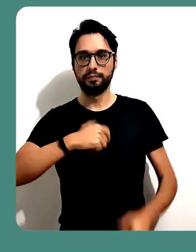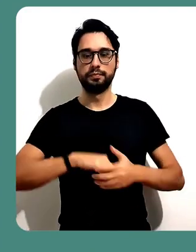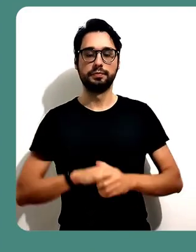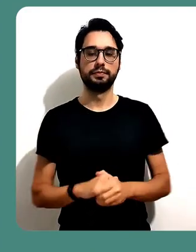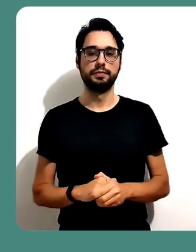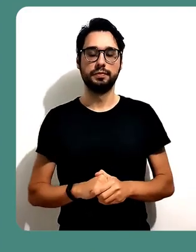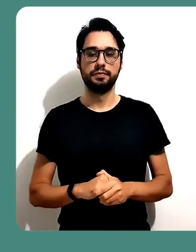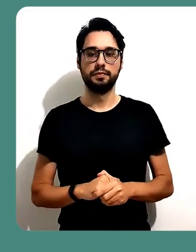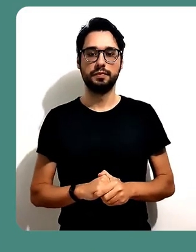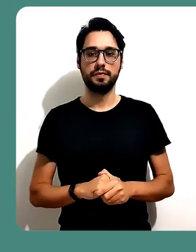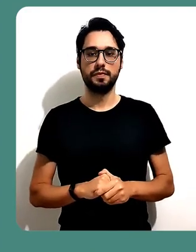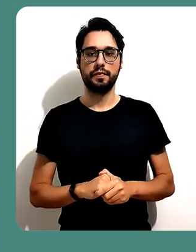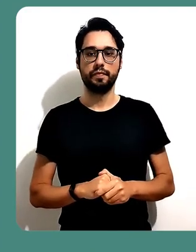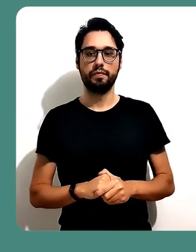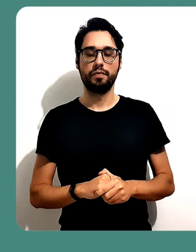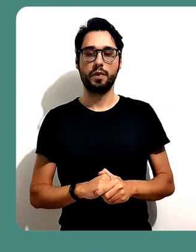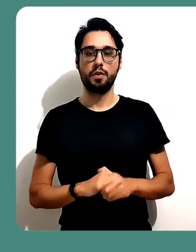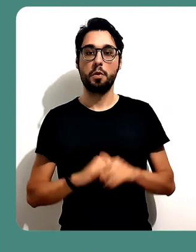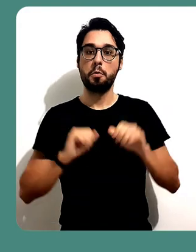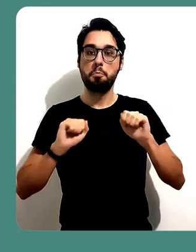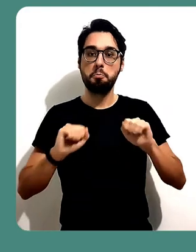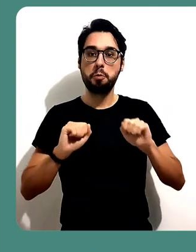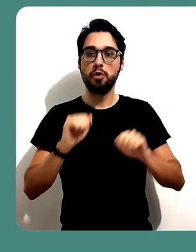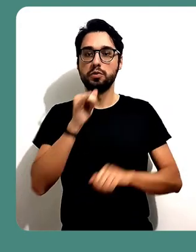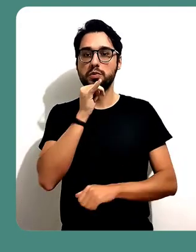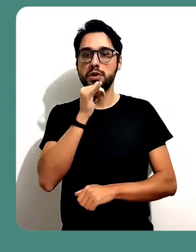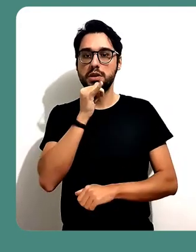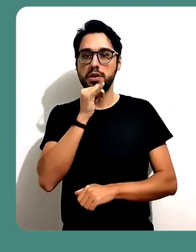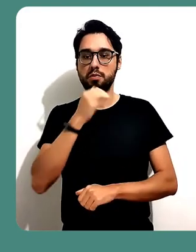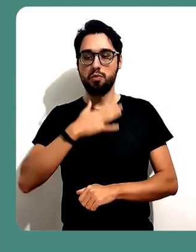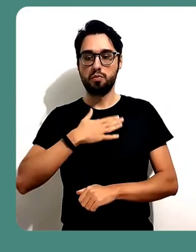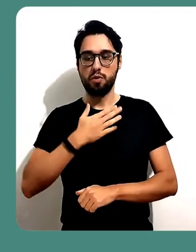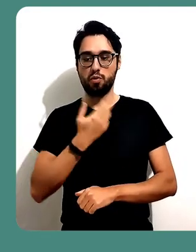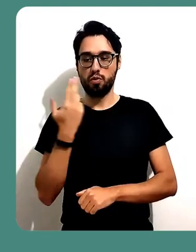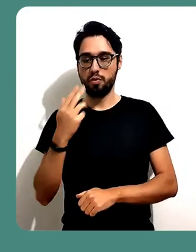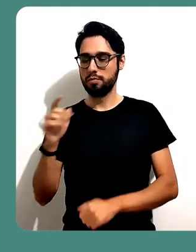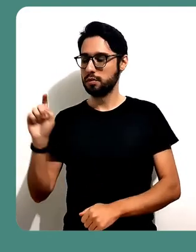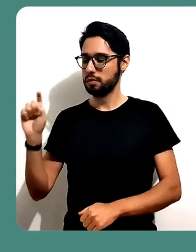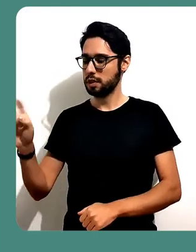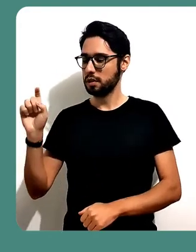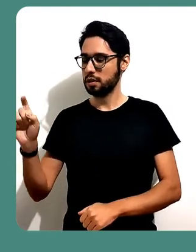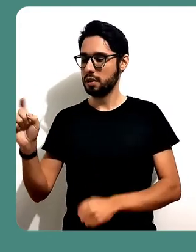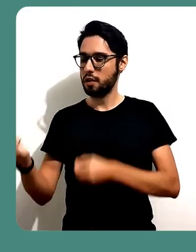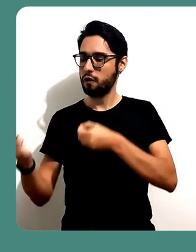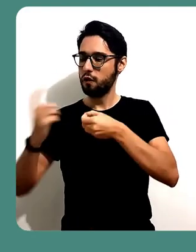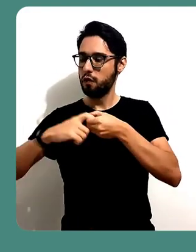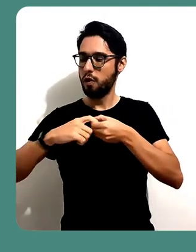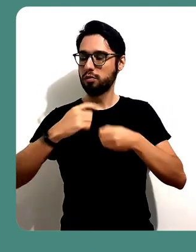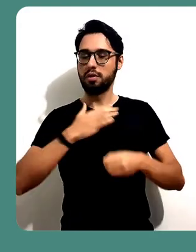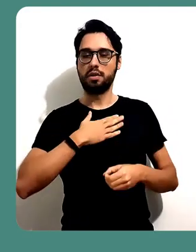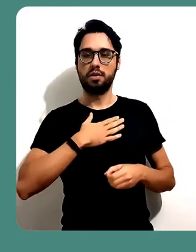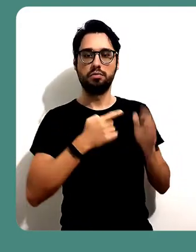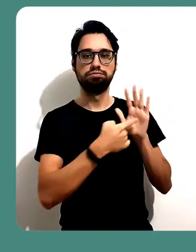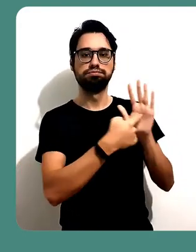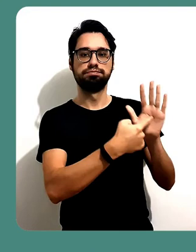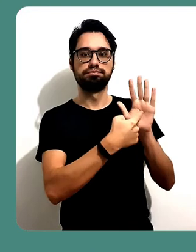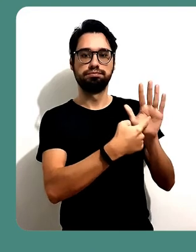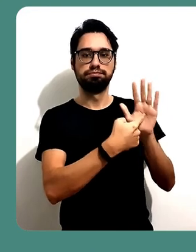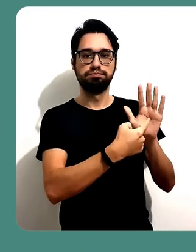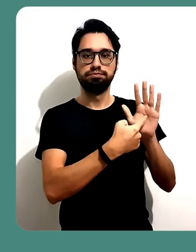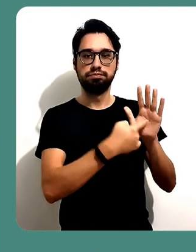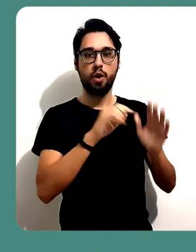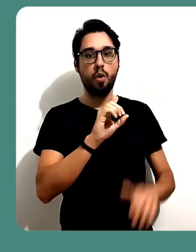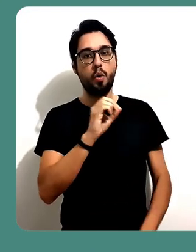ferramentas e serviços da transmissão na webconferência. Então eu posso clicar novamente no meu nome e voltar